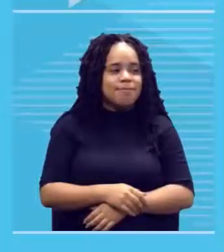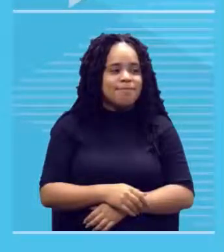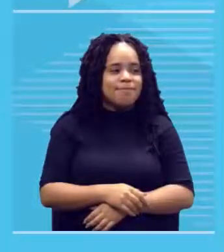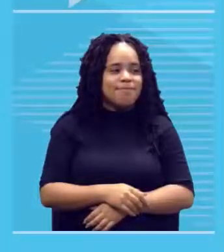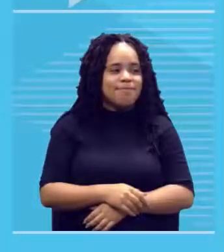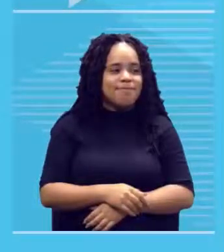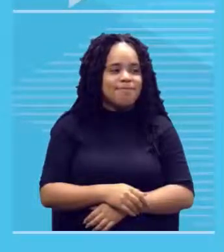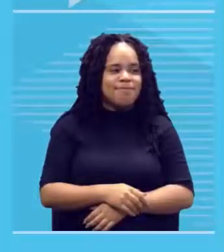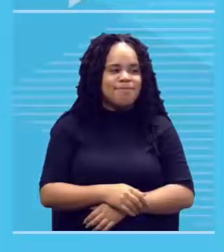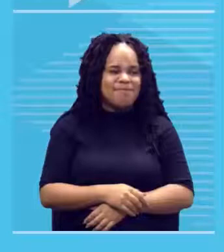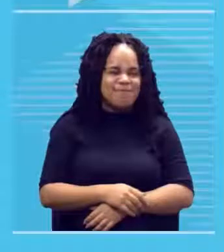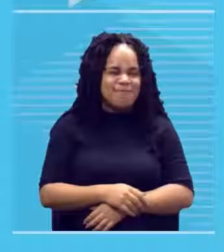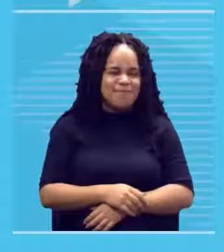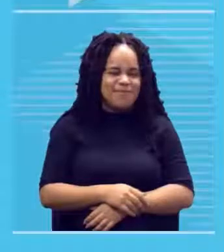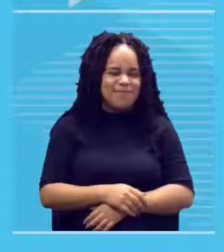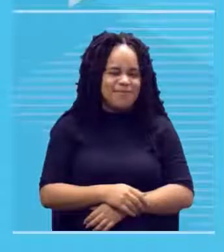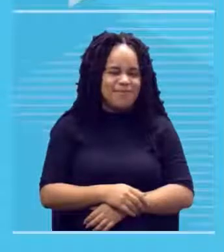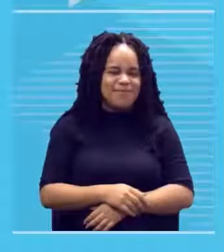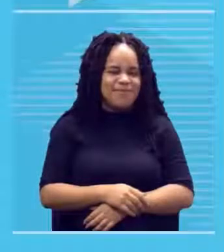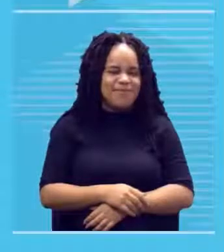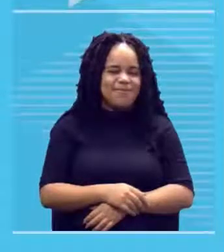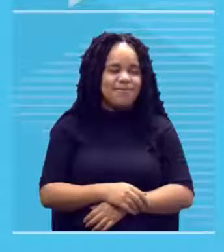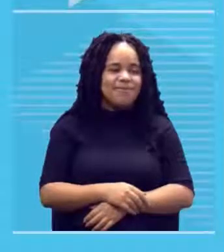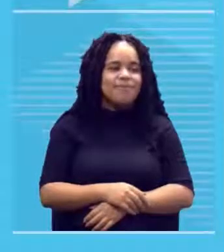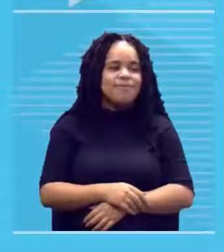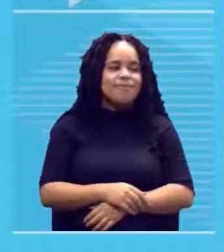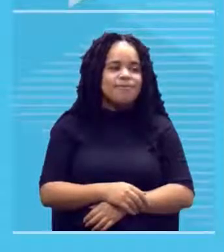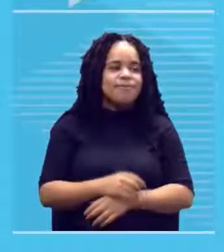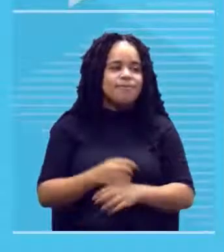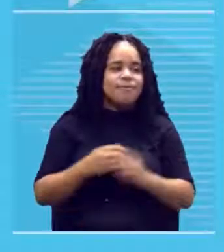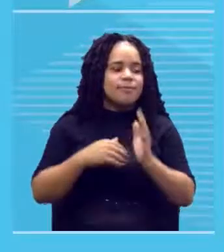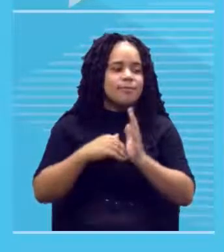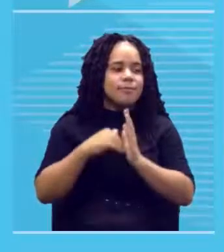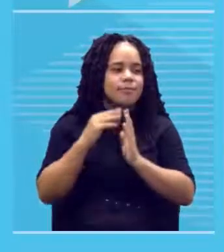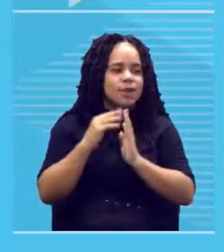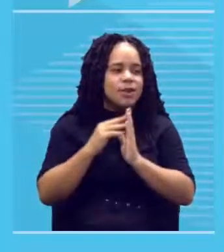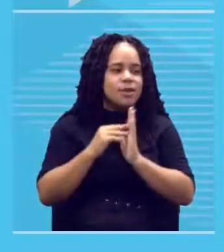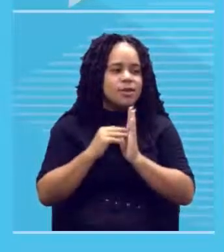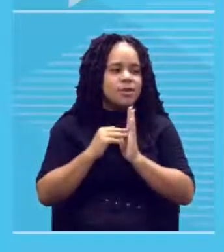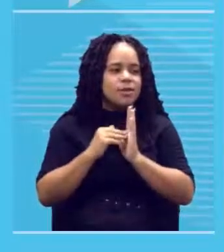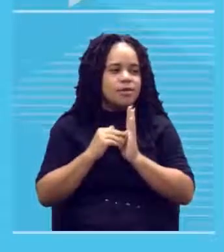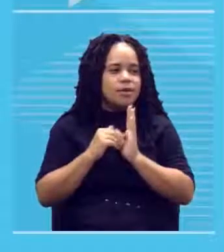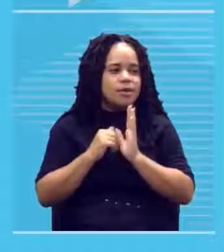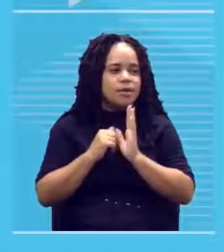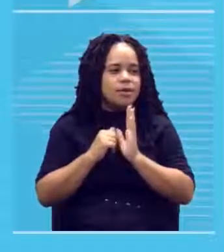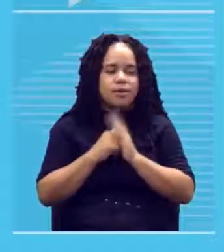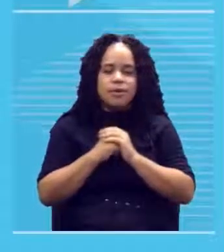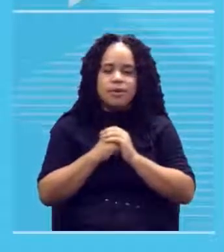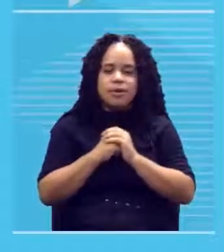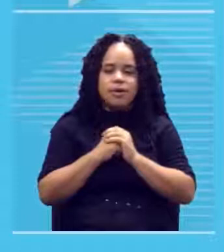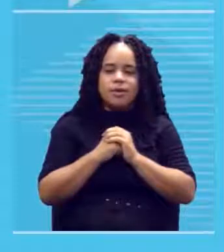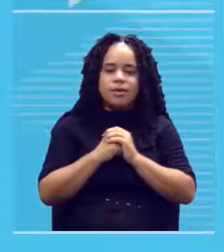sumiu a palavra eu esqueci quando você passa em madeira para conseguir brilho como é que chama?